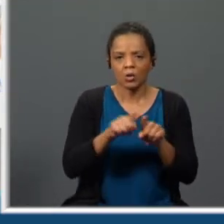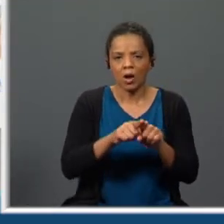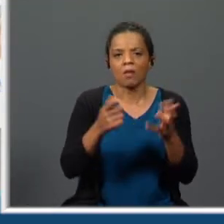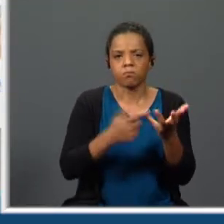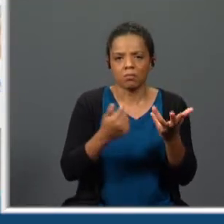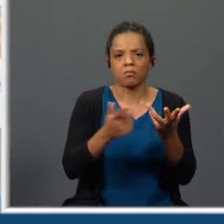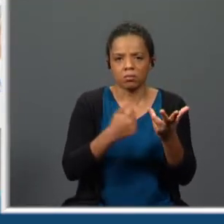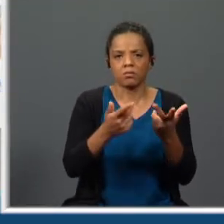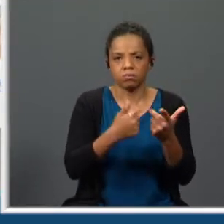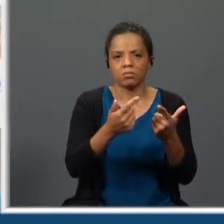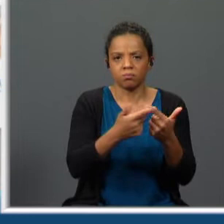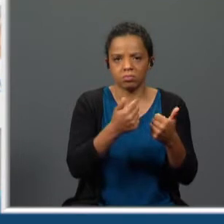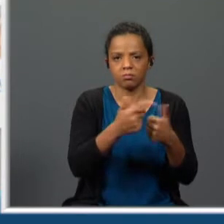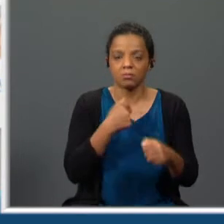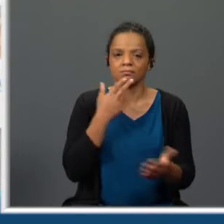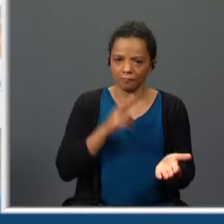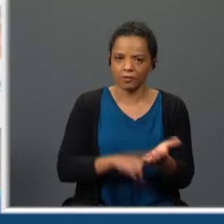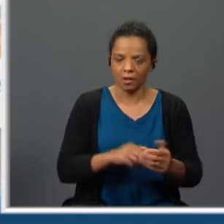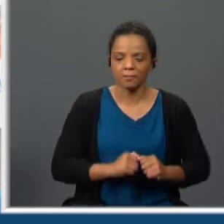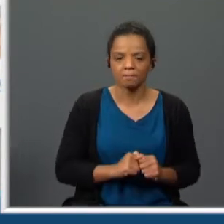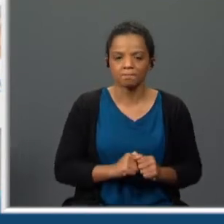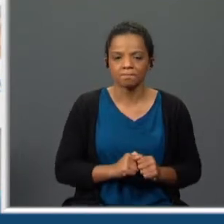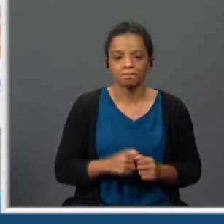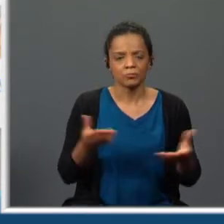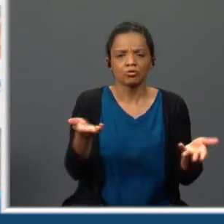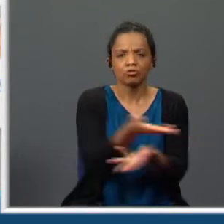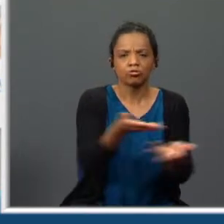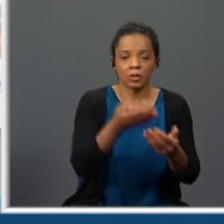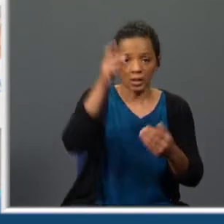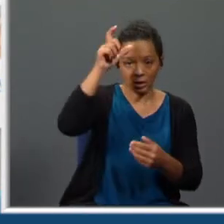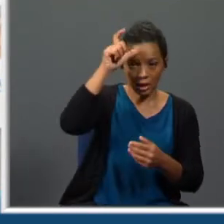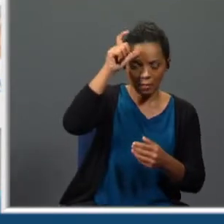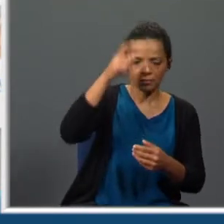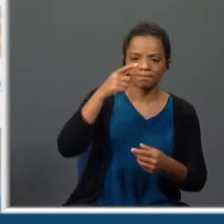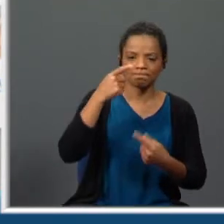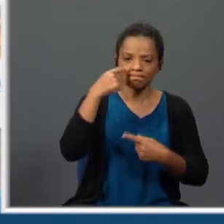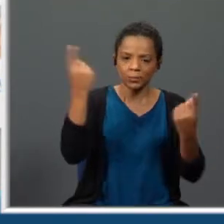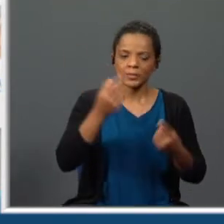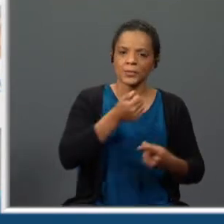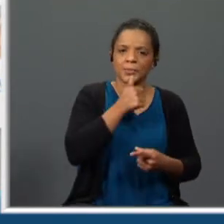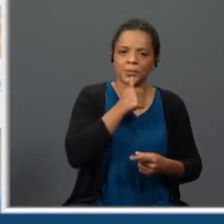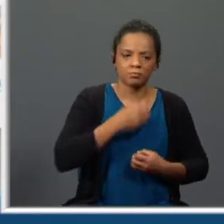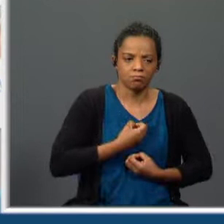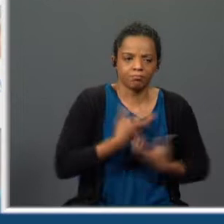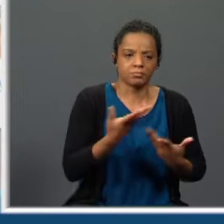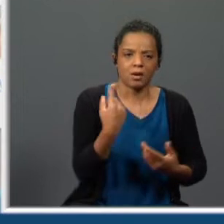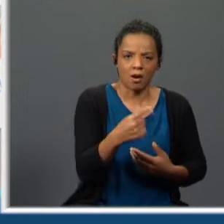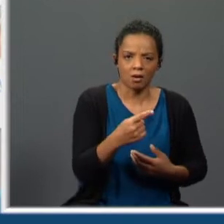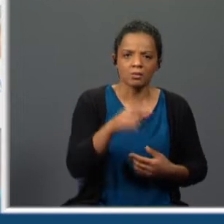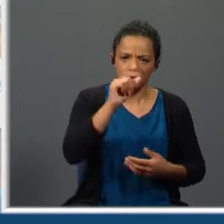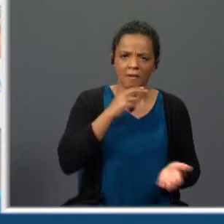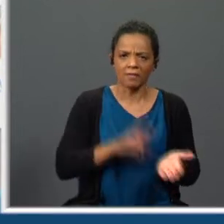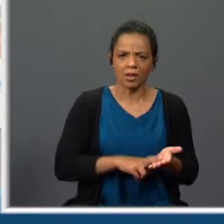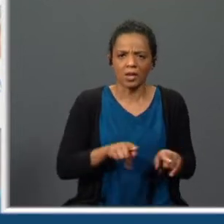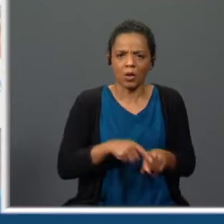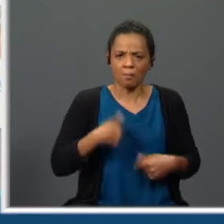enumeração é verdade no seu diálogo com o diabo mostra-se decidida e descarada também é verdade ela